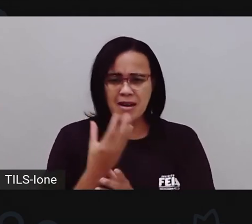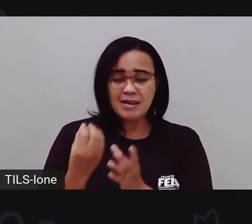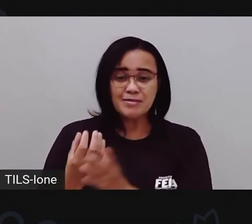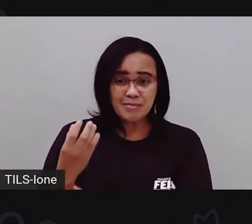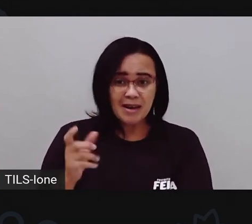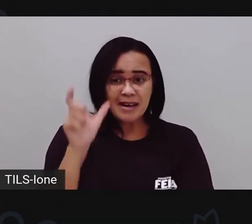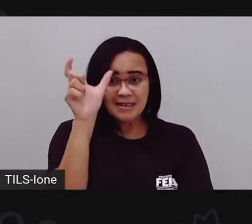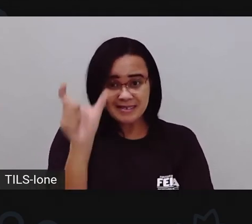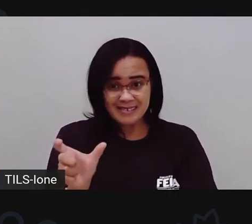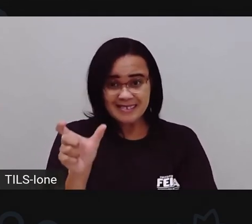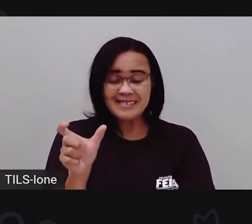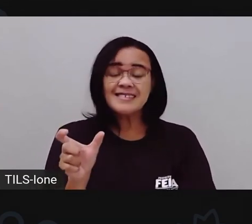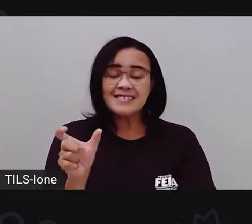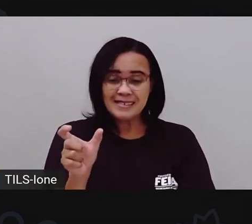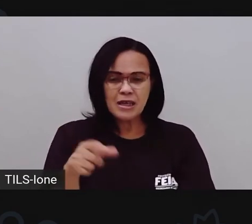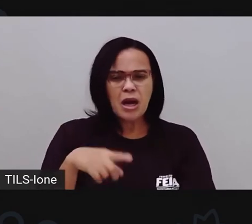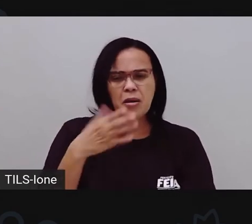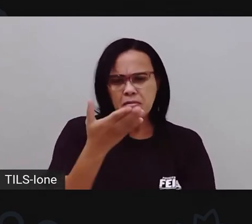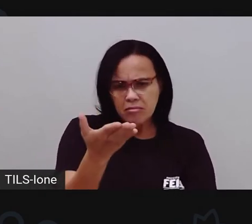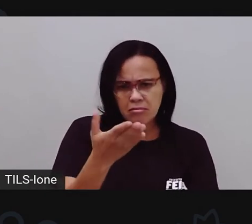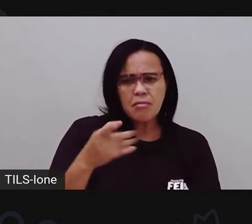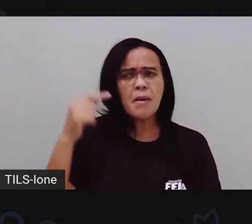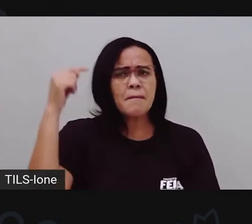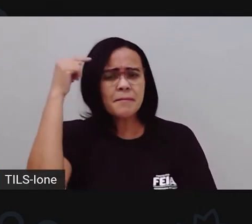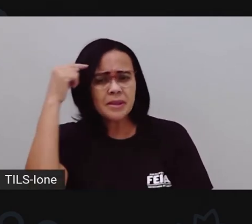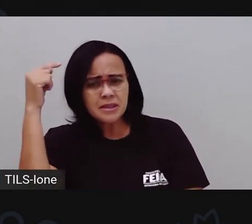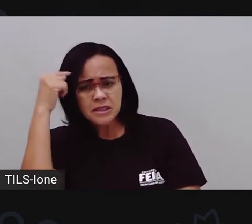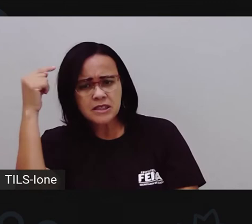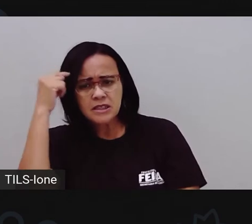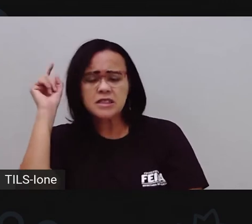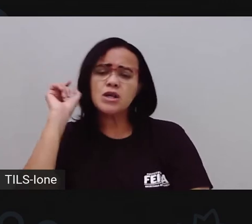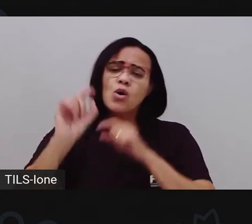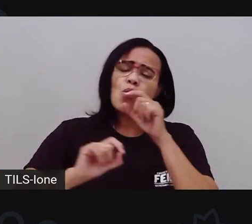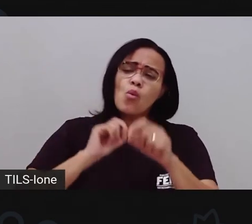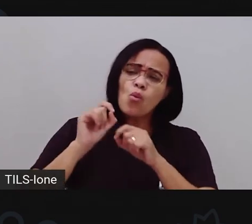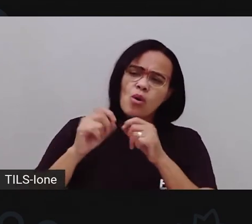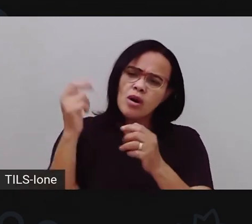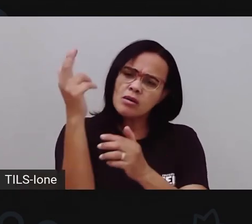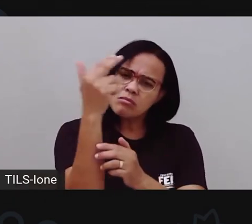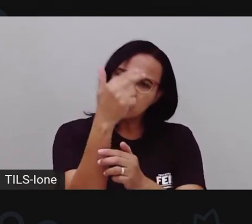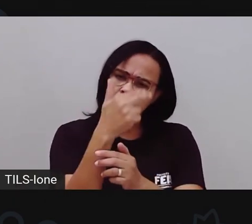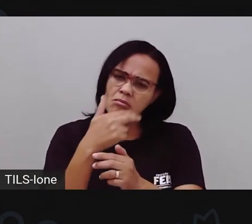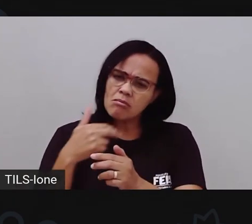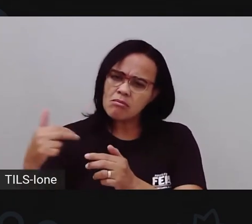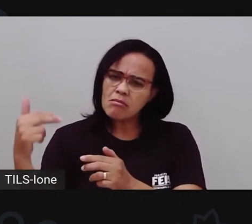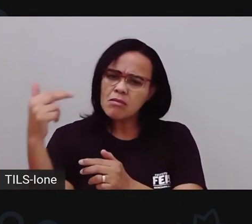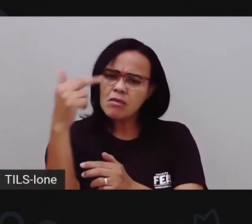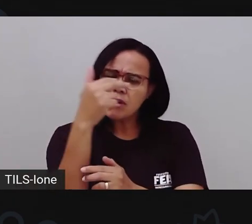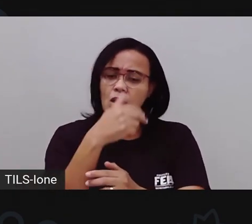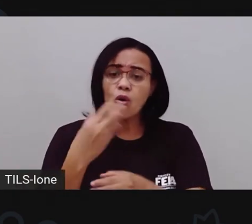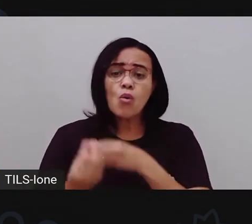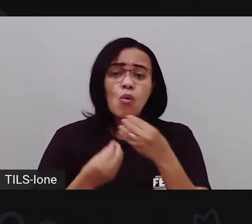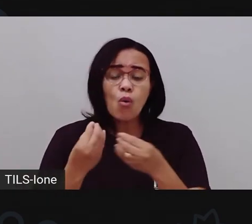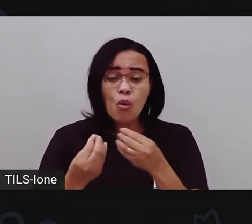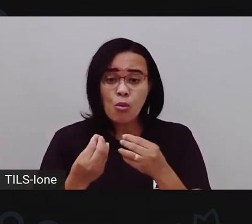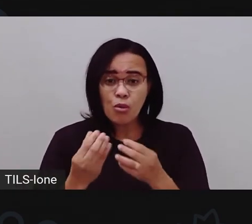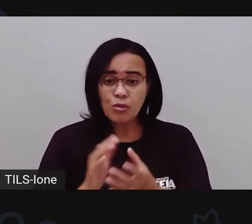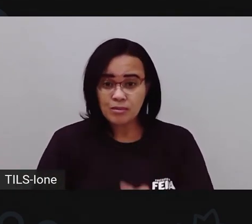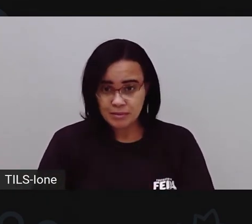você vai fazer? Você vai pensar num tema para as suas esculturas. Então, você pode fazer esculturas, né,